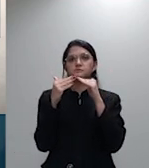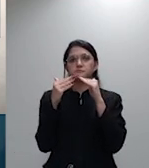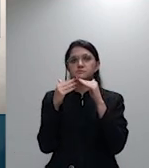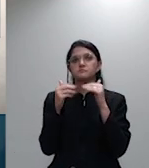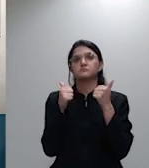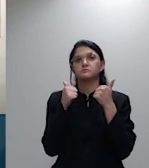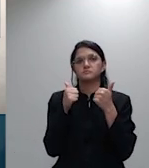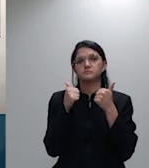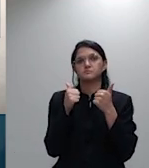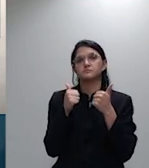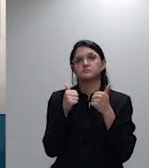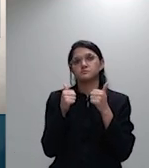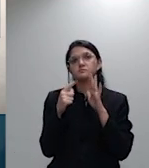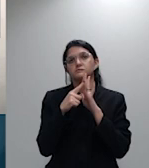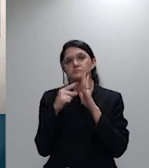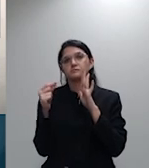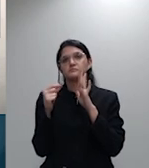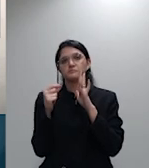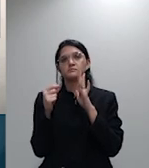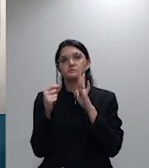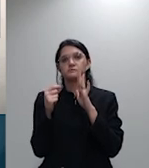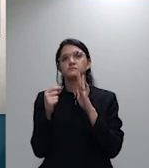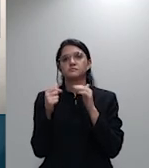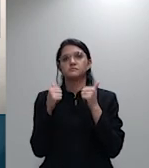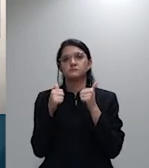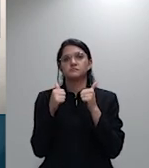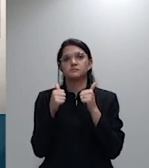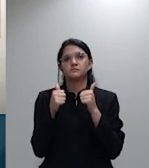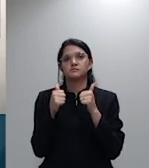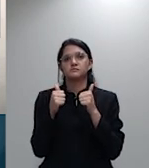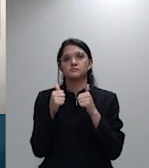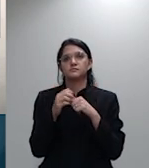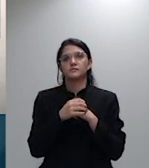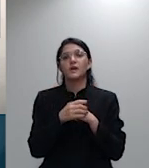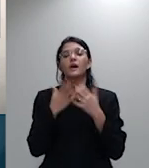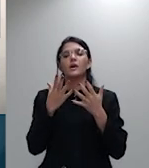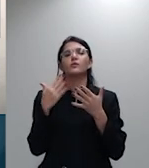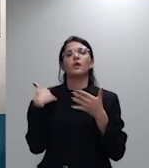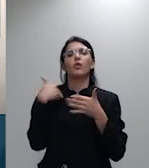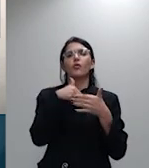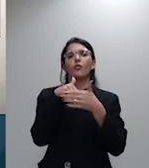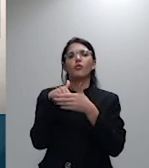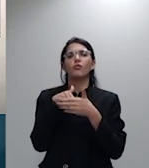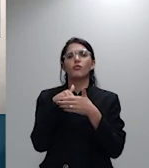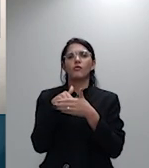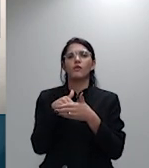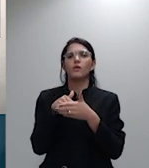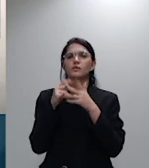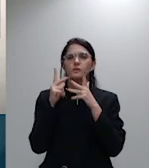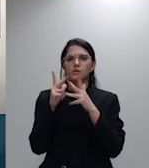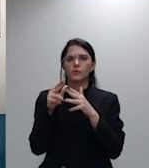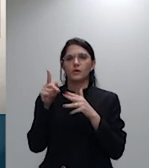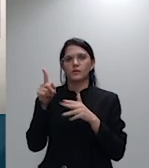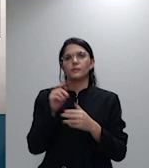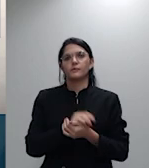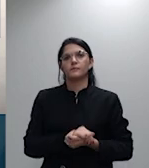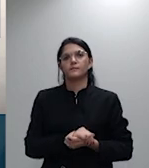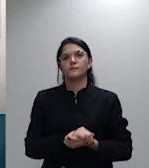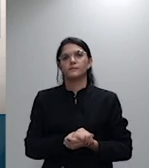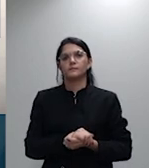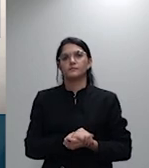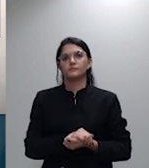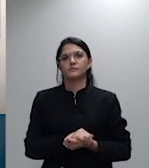detalhe do ministro Marco Aurélio Beliz presidente o voto do ministro